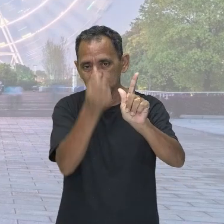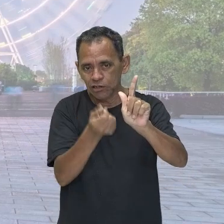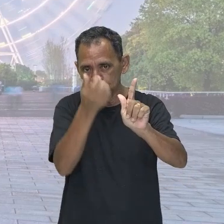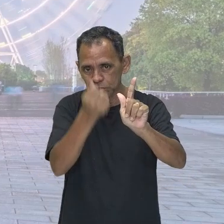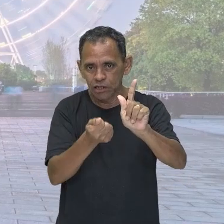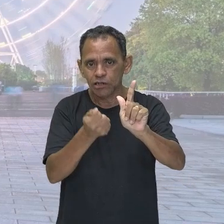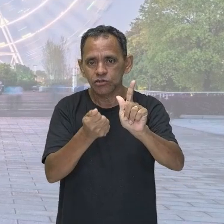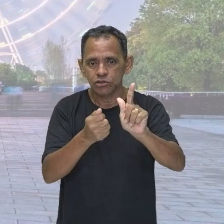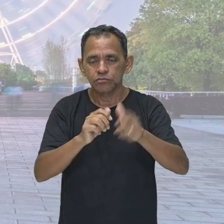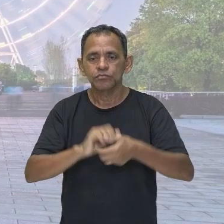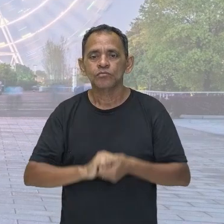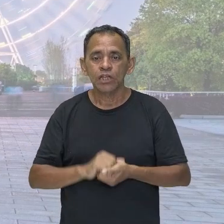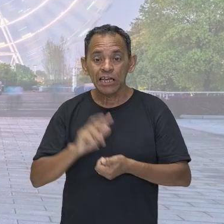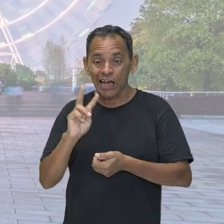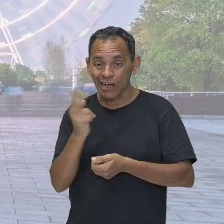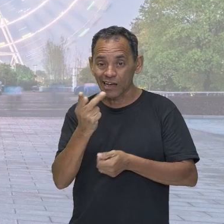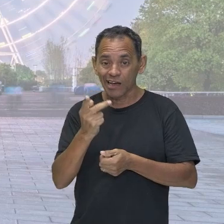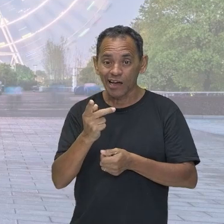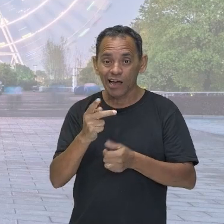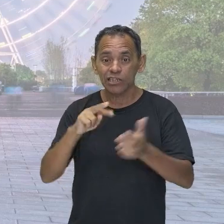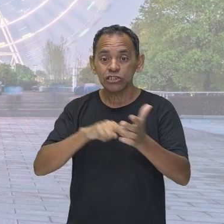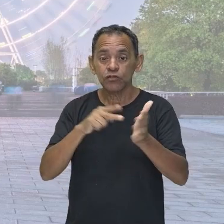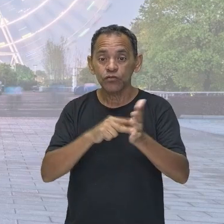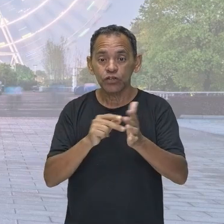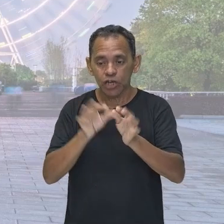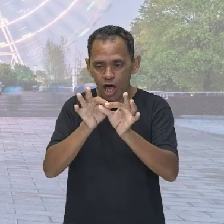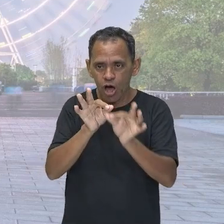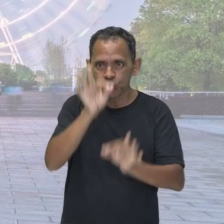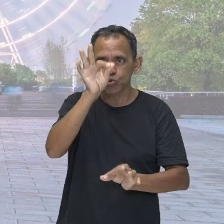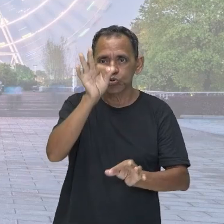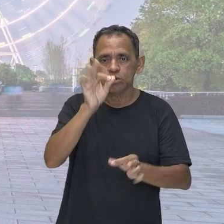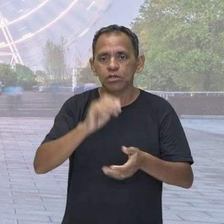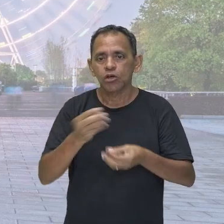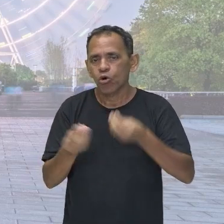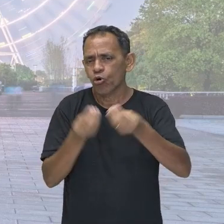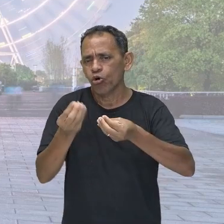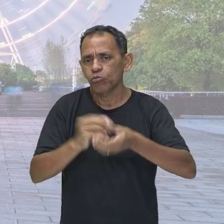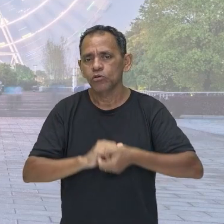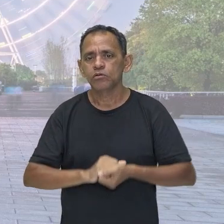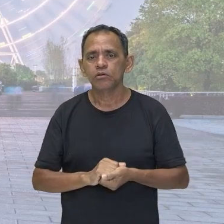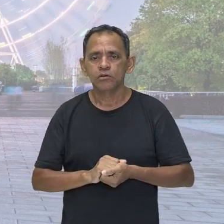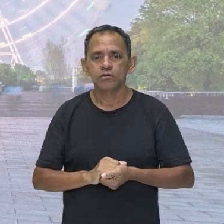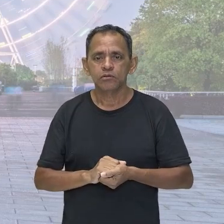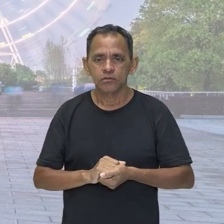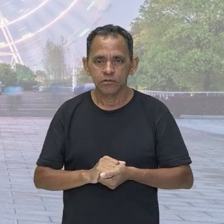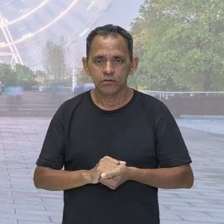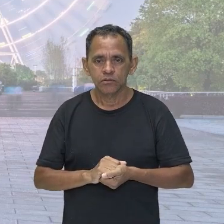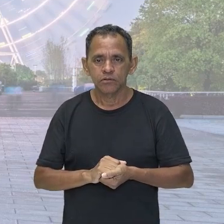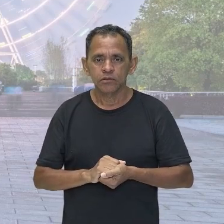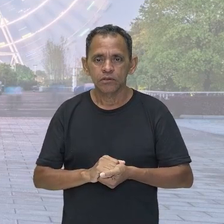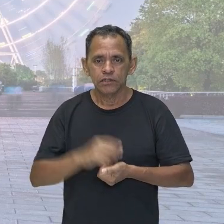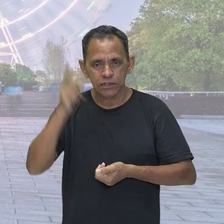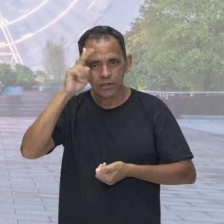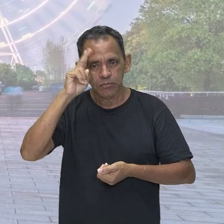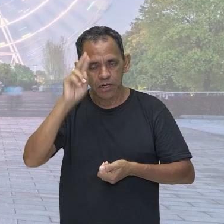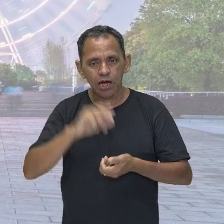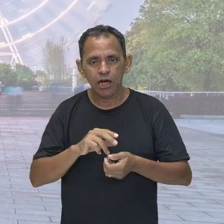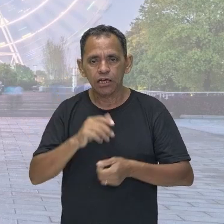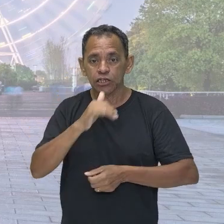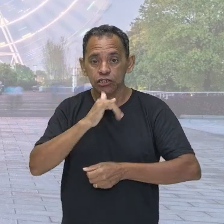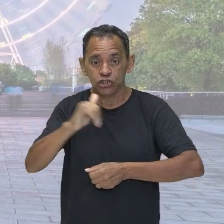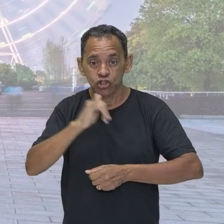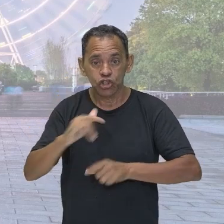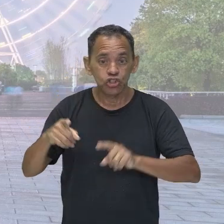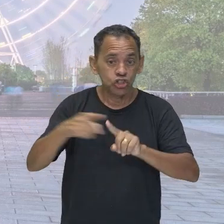a energia potencial gravitacional. Potencial está relacionado com estar armazenado. E gravitacional significa